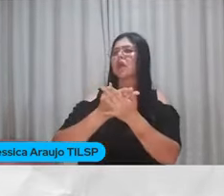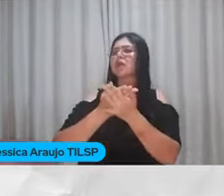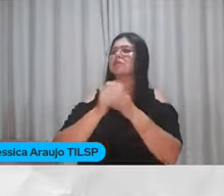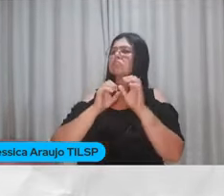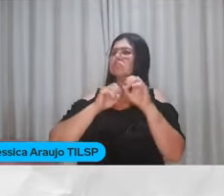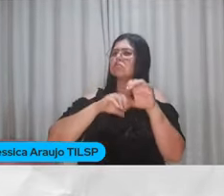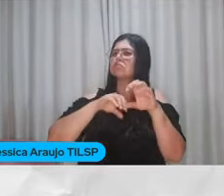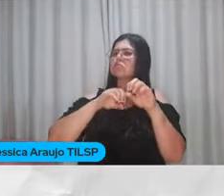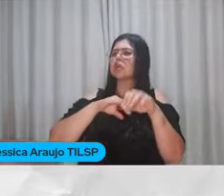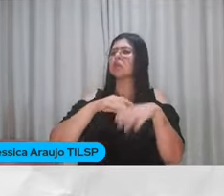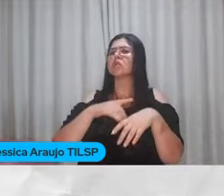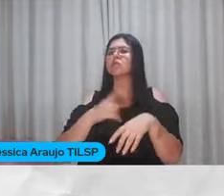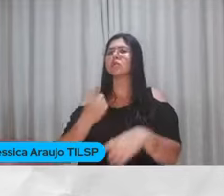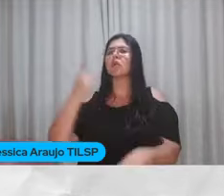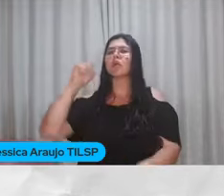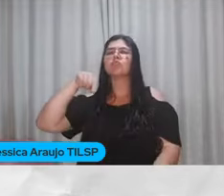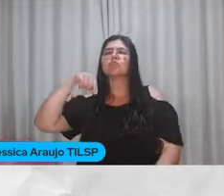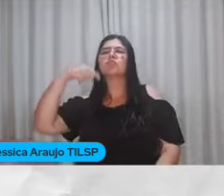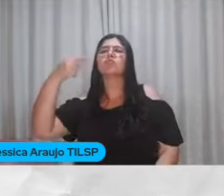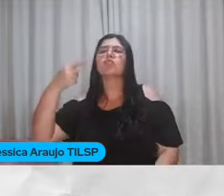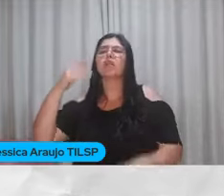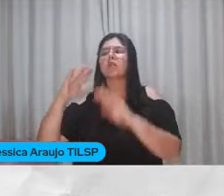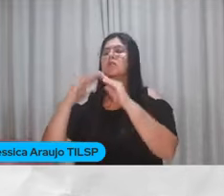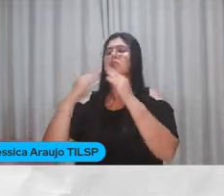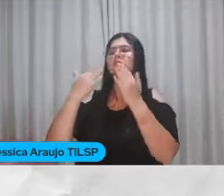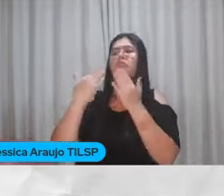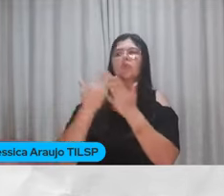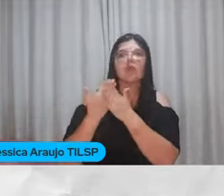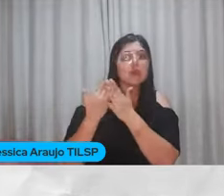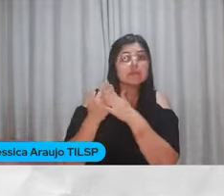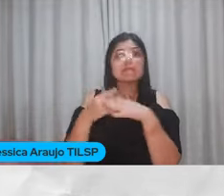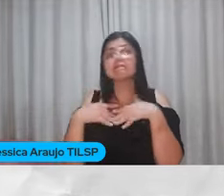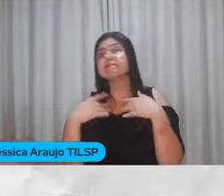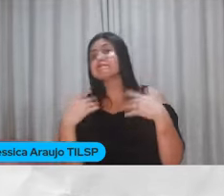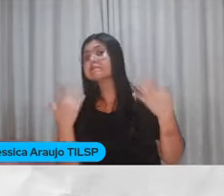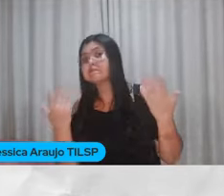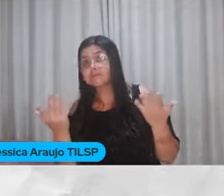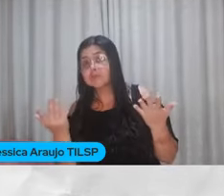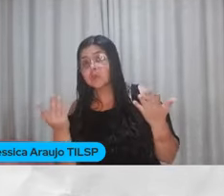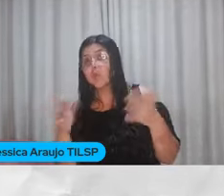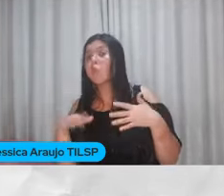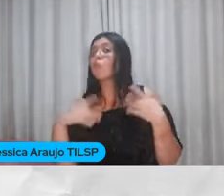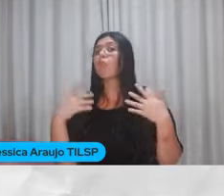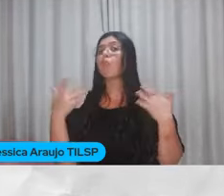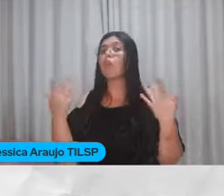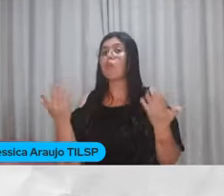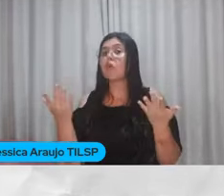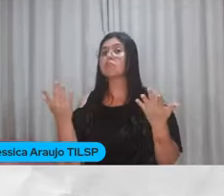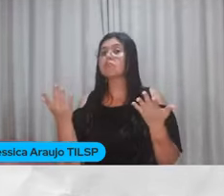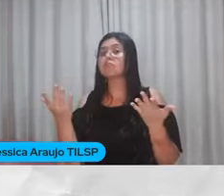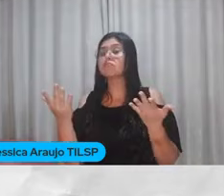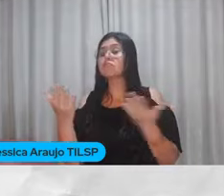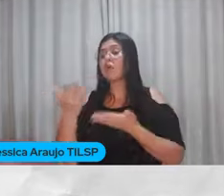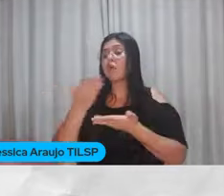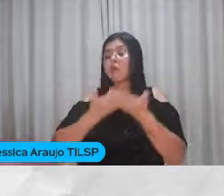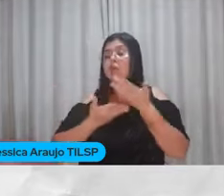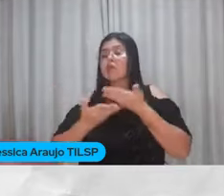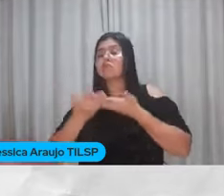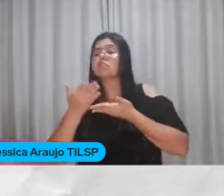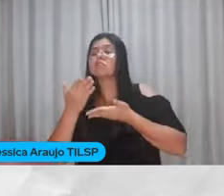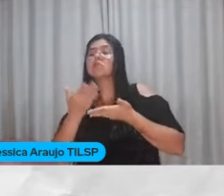dadas ali Do lado de fora da escola, hein? E também Qual será essa relação